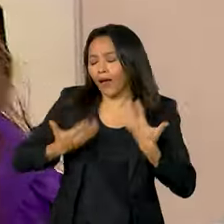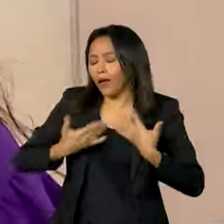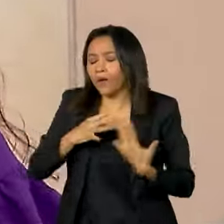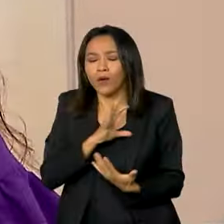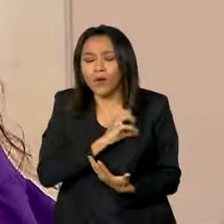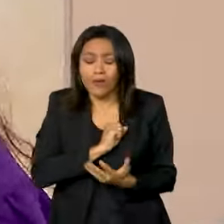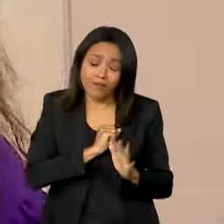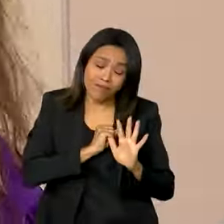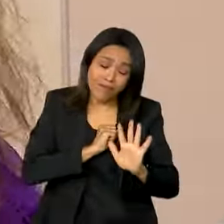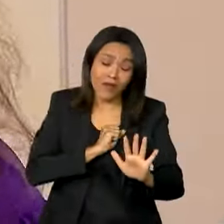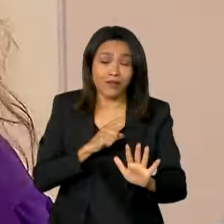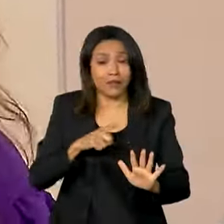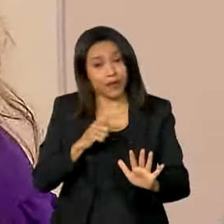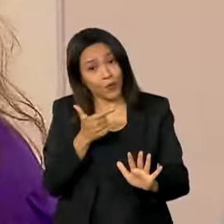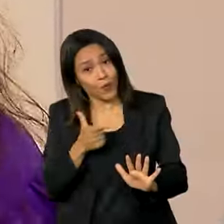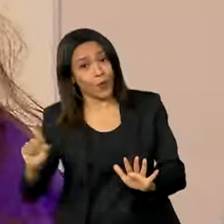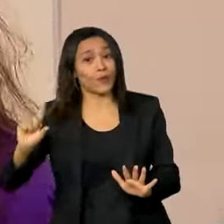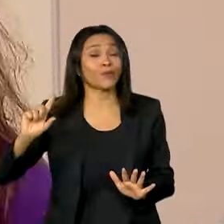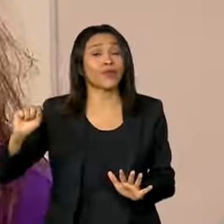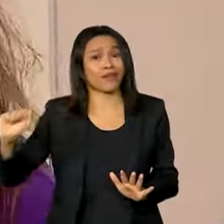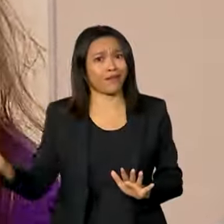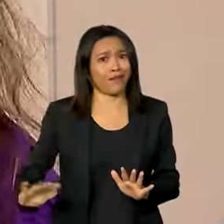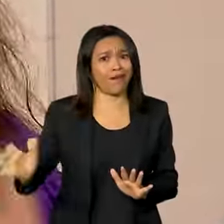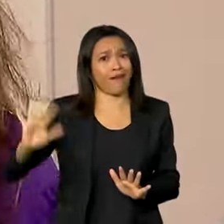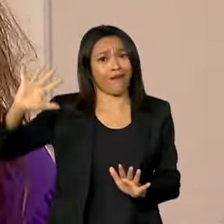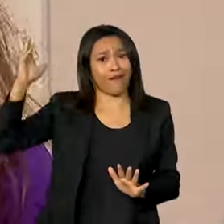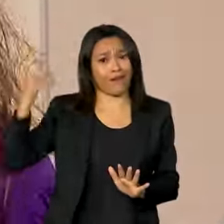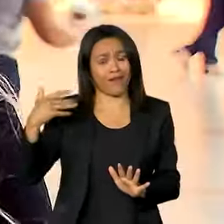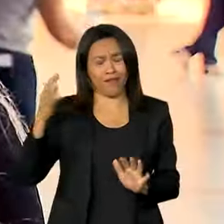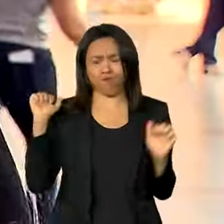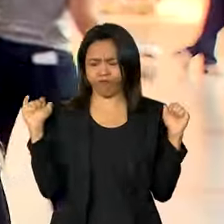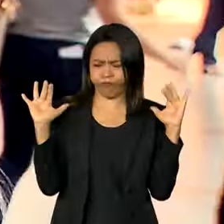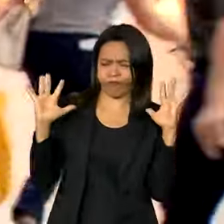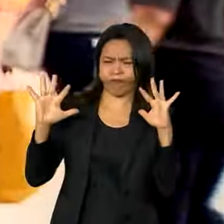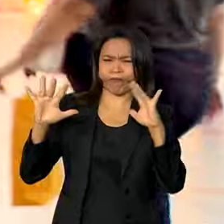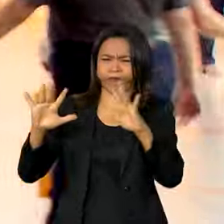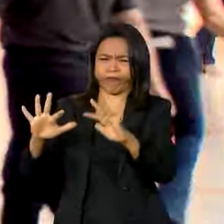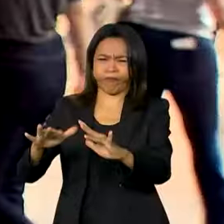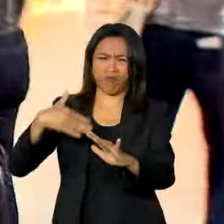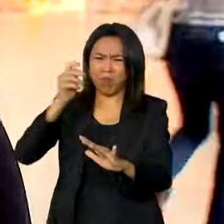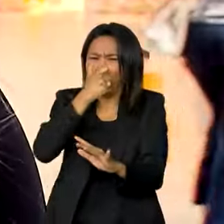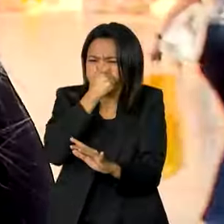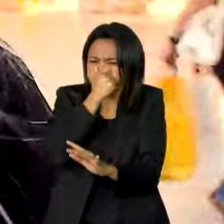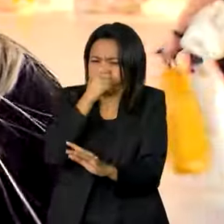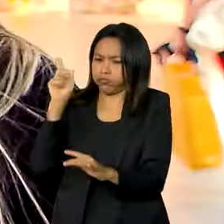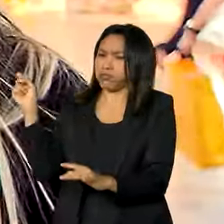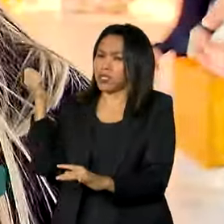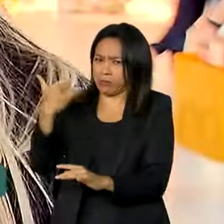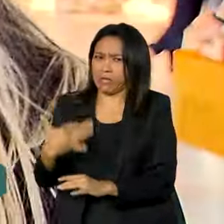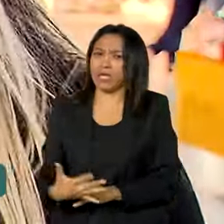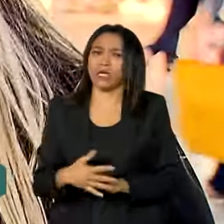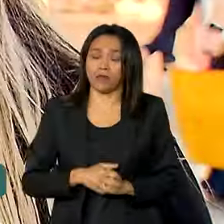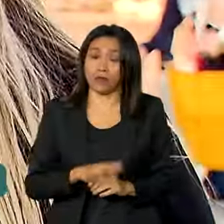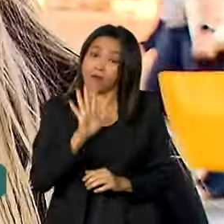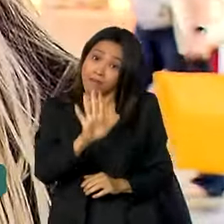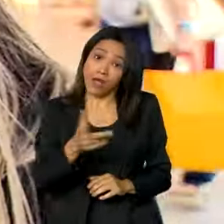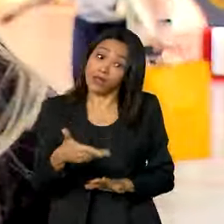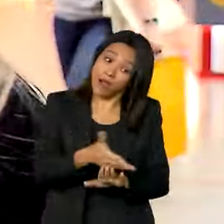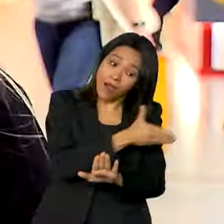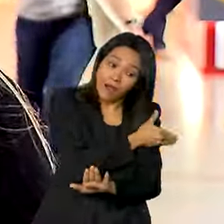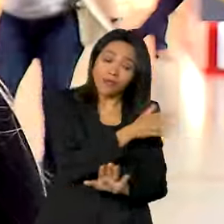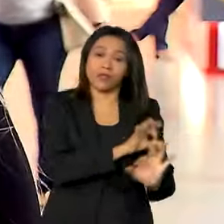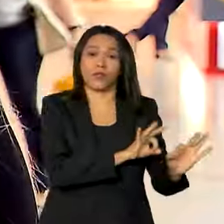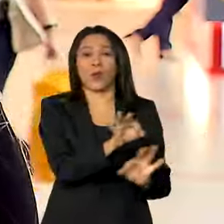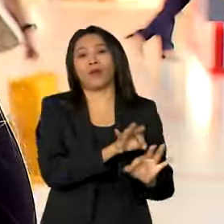amo. Só que tem um outro lado que é muito caro, muita gente. É mais tumultuado. Mas desde que se organize